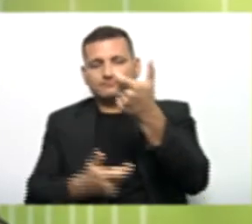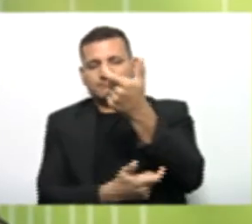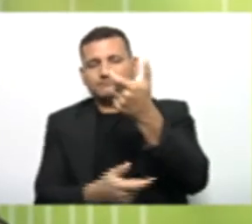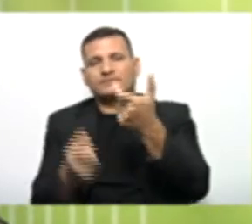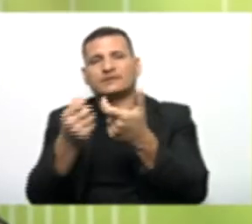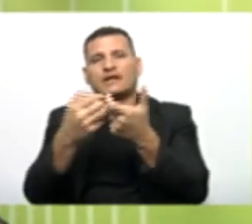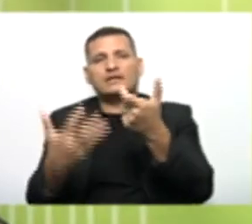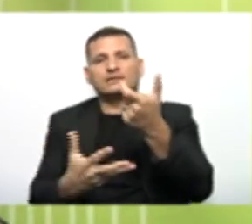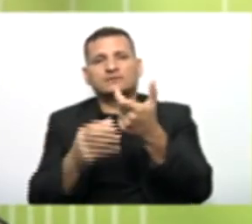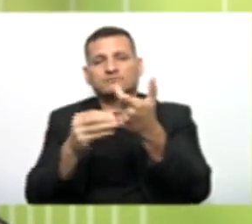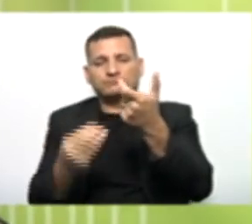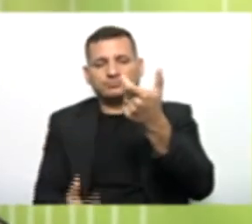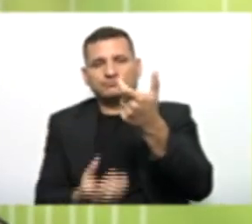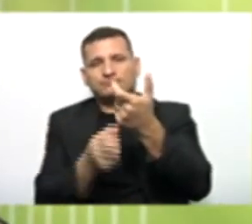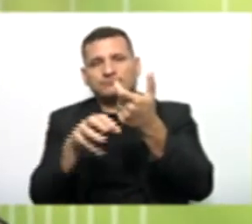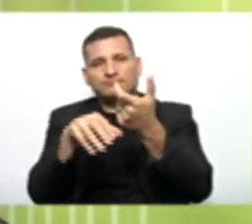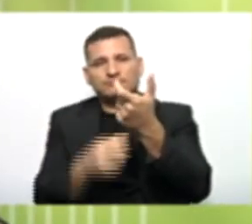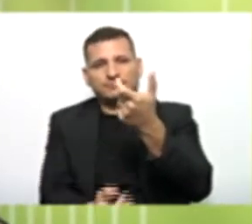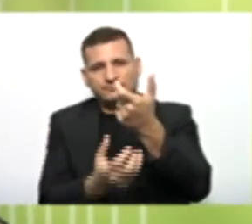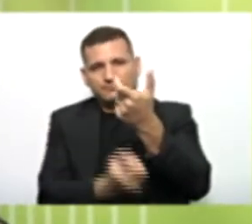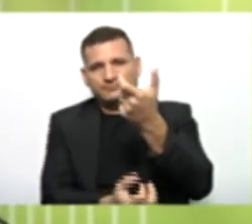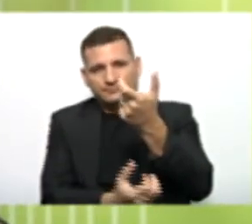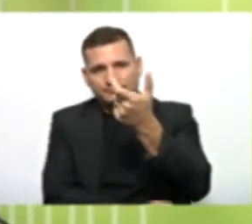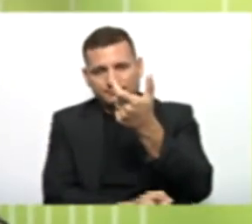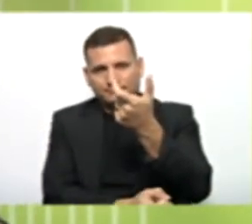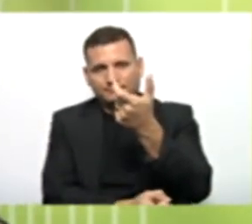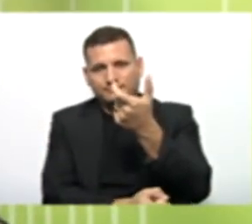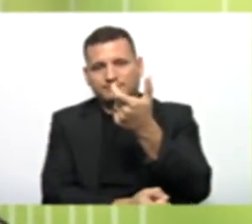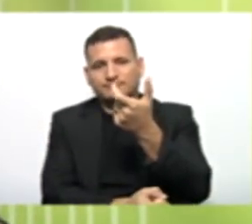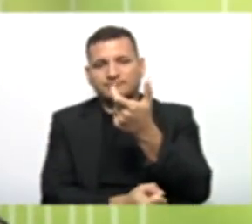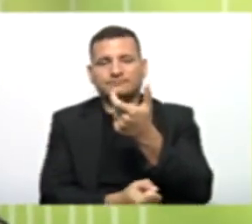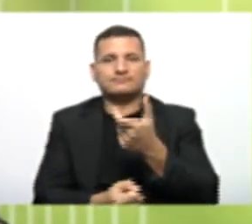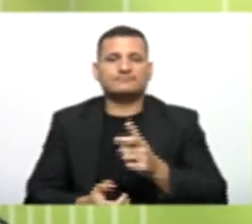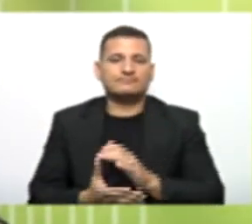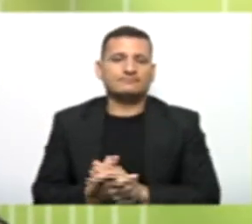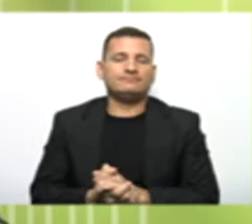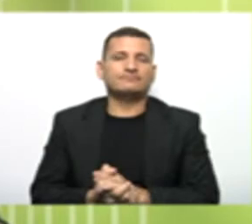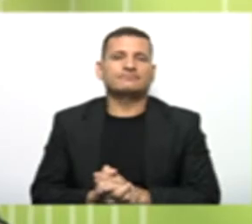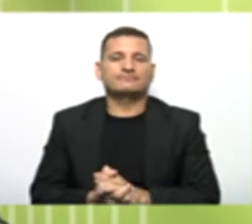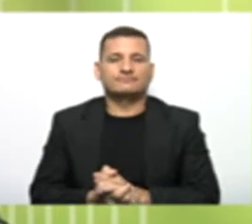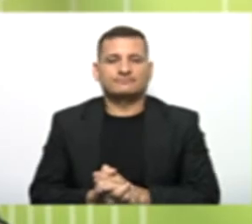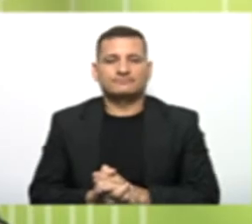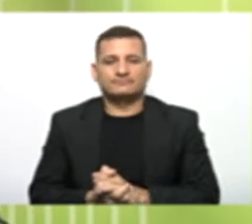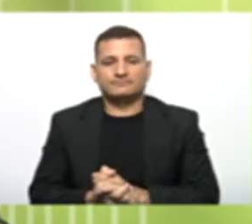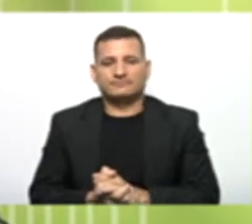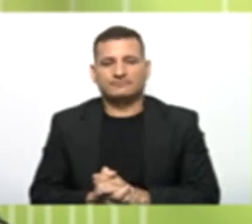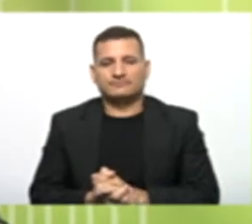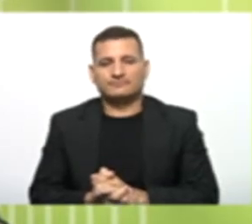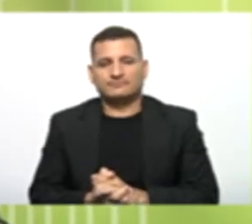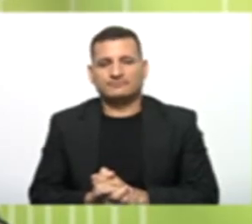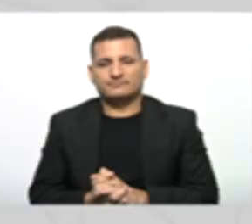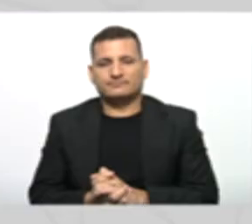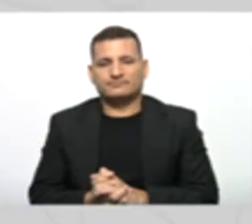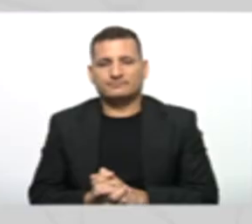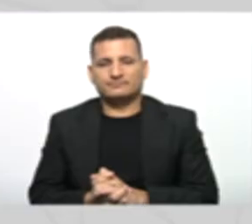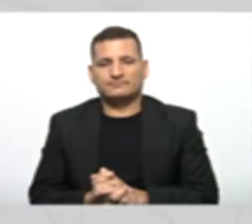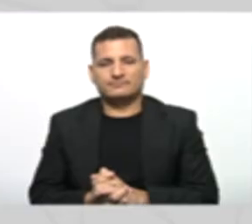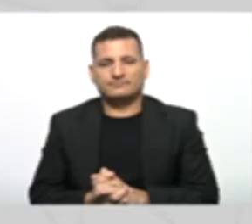conceito de herança não vai ser concretizado na programação. Obrigado, professor Jordano, pela colocação. Vamos dar continuidade.